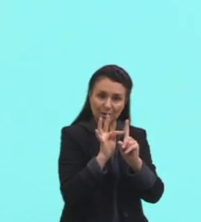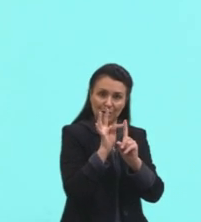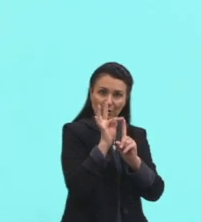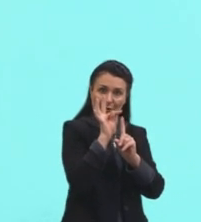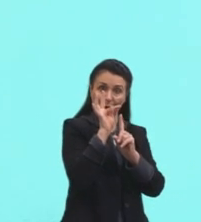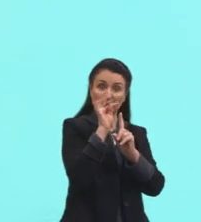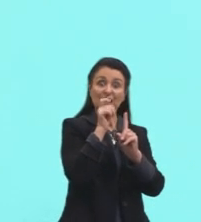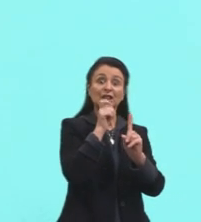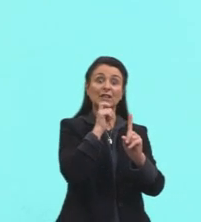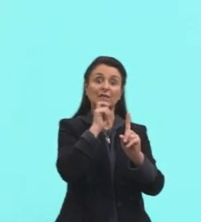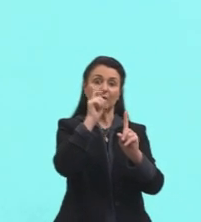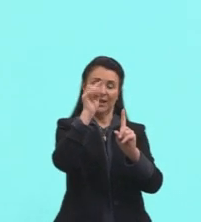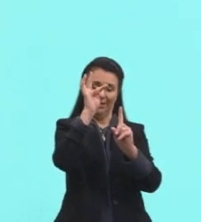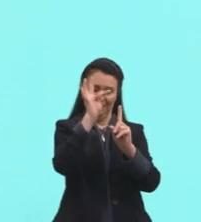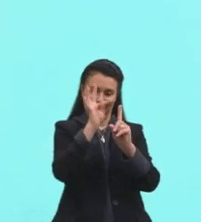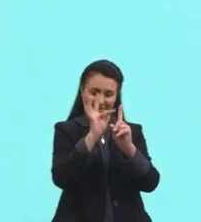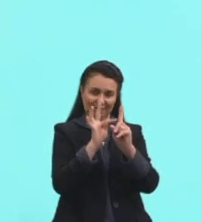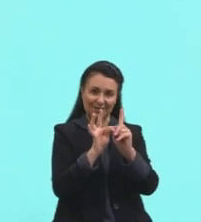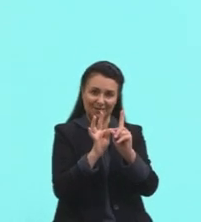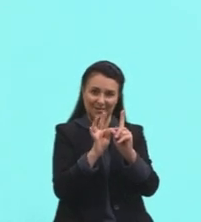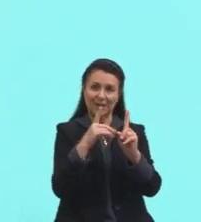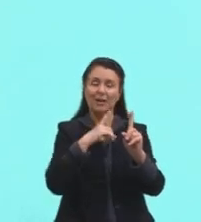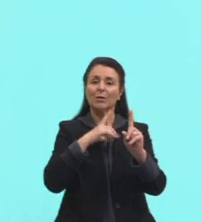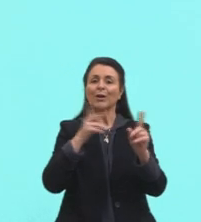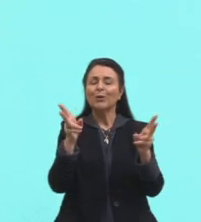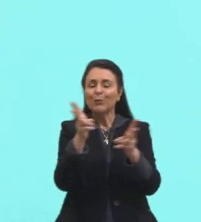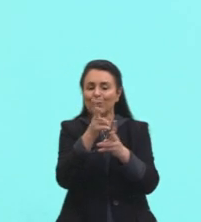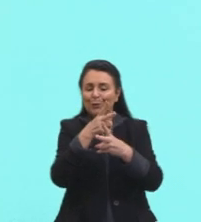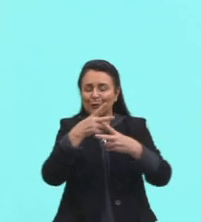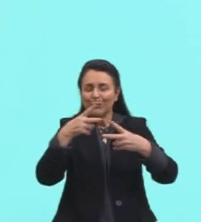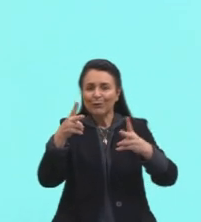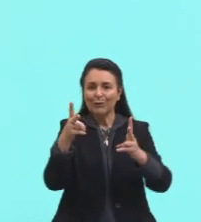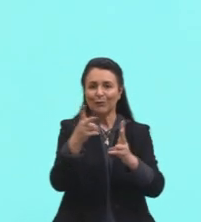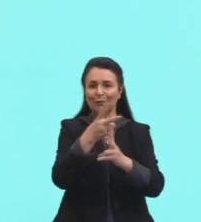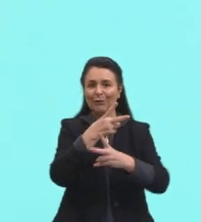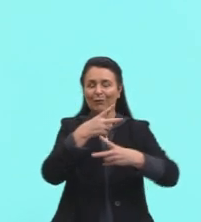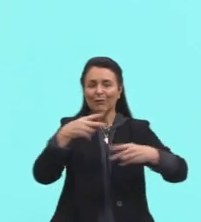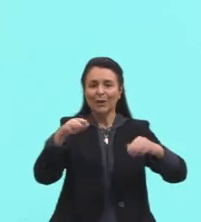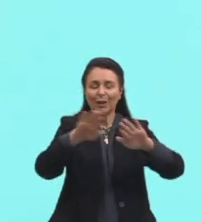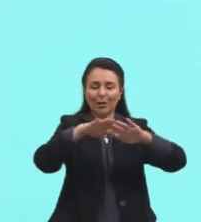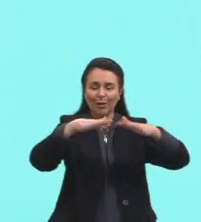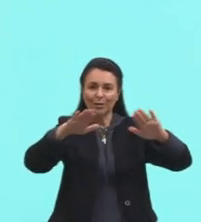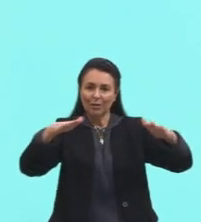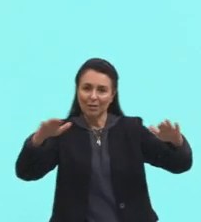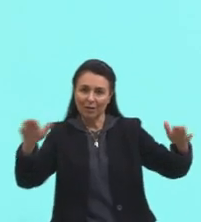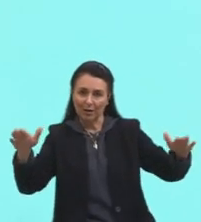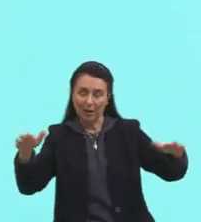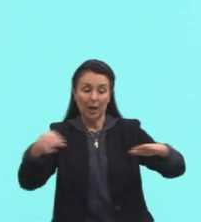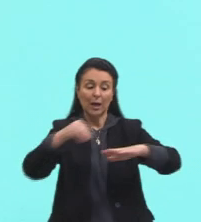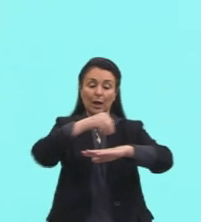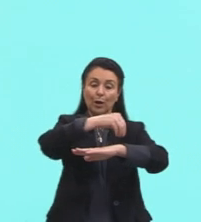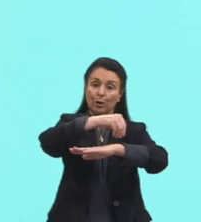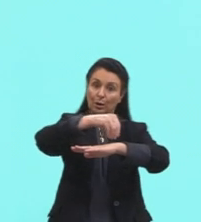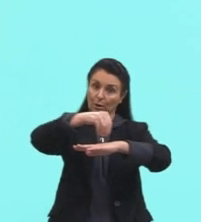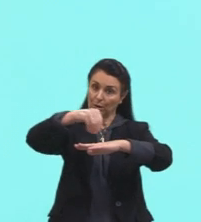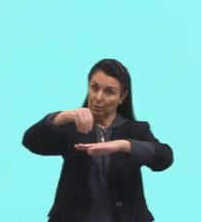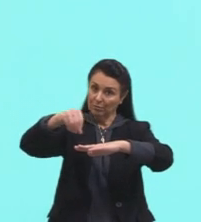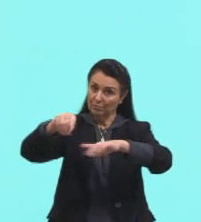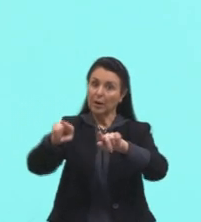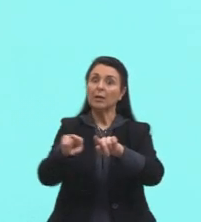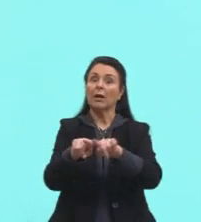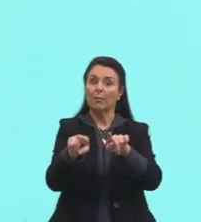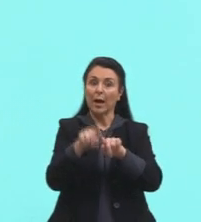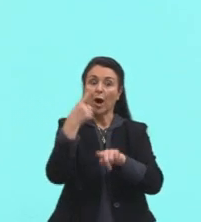uma brisa, então, marítima, tá, gurizada? Maritimidade e continentalidade. Também dá pra pegar macro.